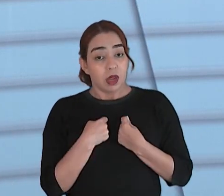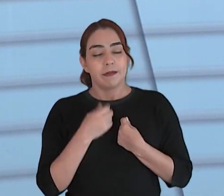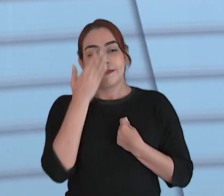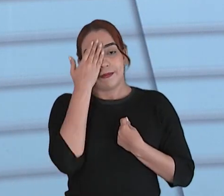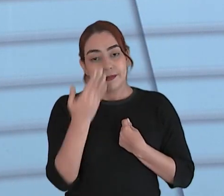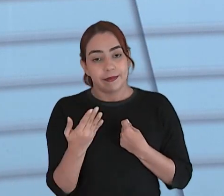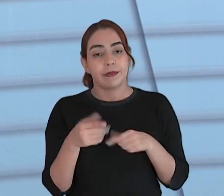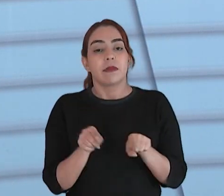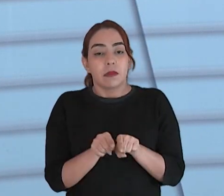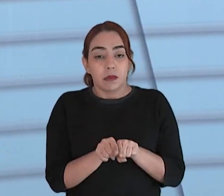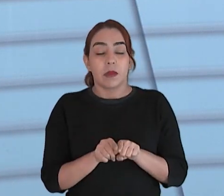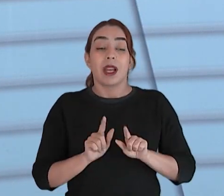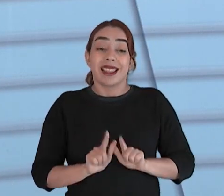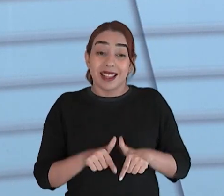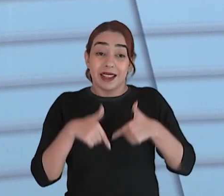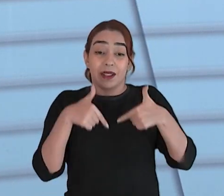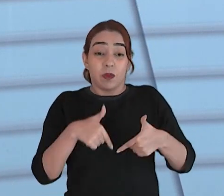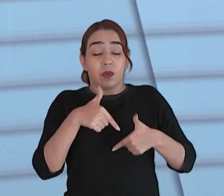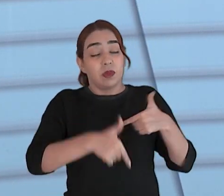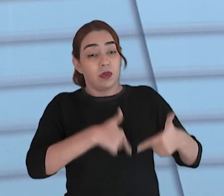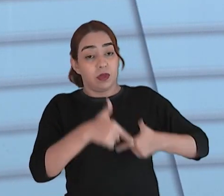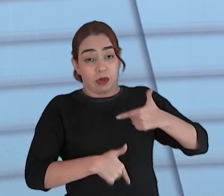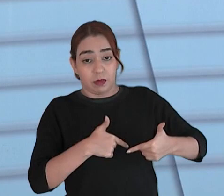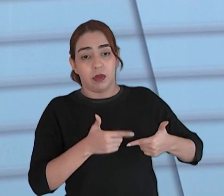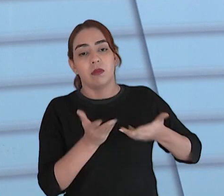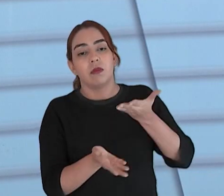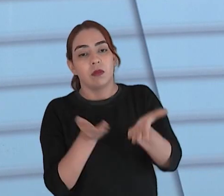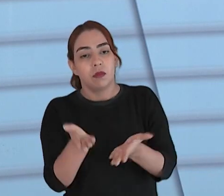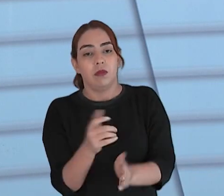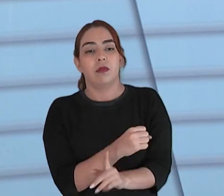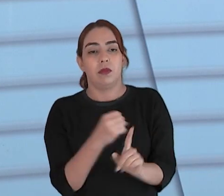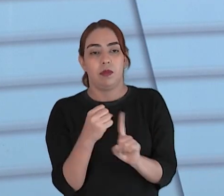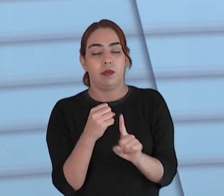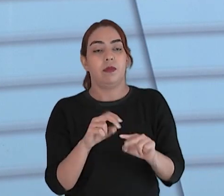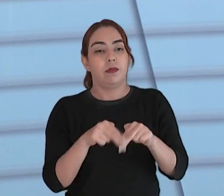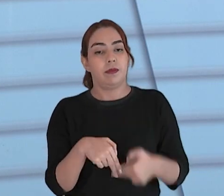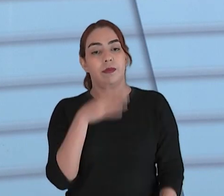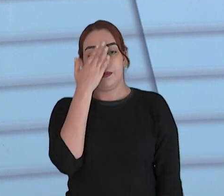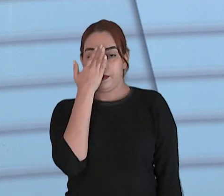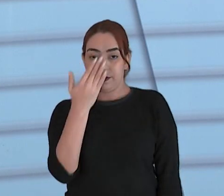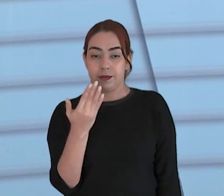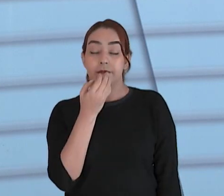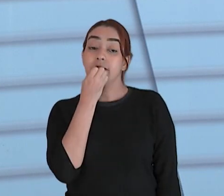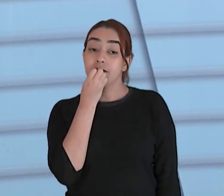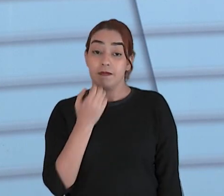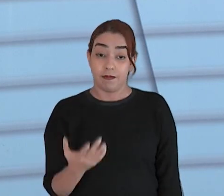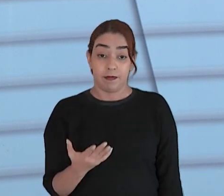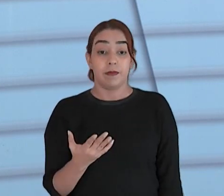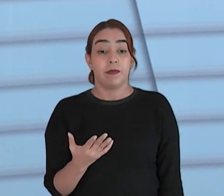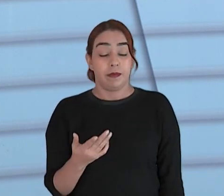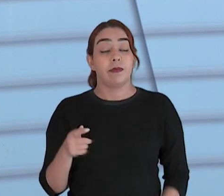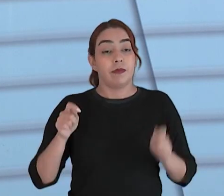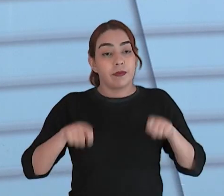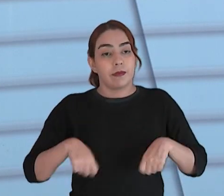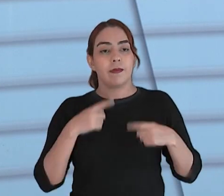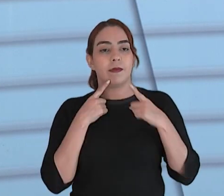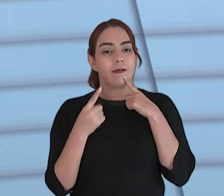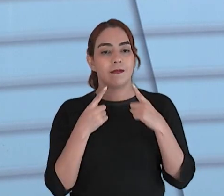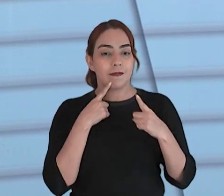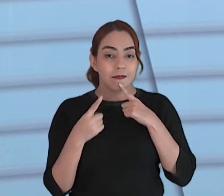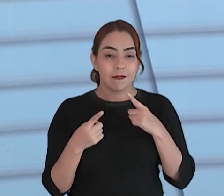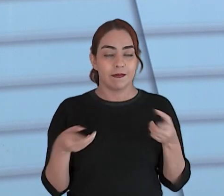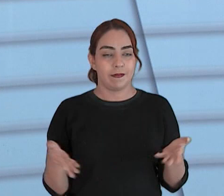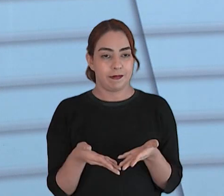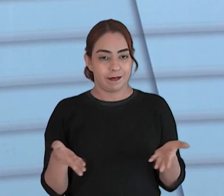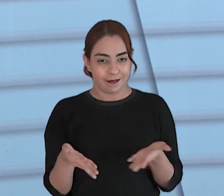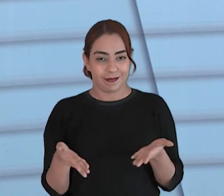trabalhar em favor dessa população. Então, é muito bom, muito importante a gente poder bater esse papo com você